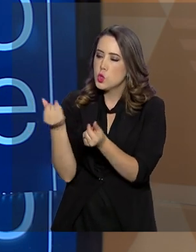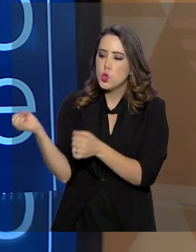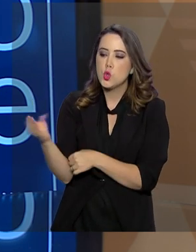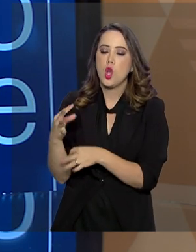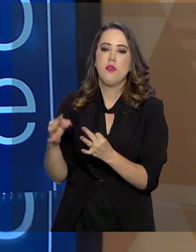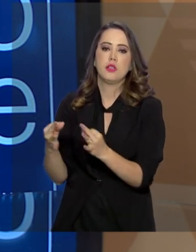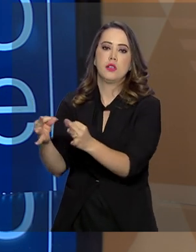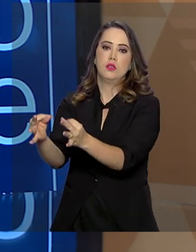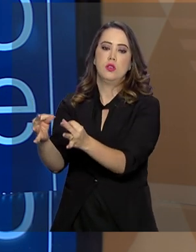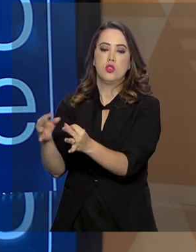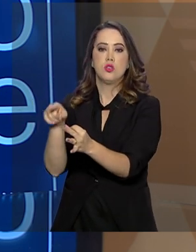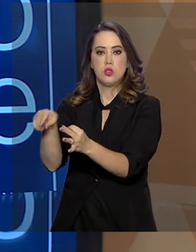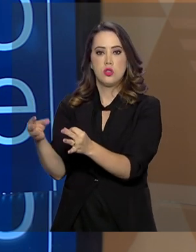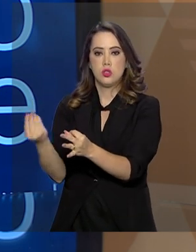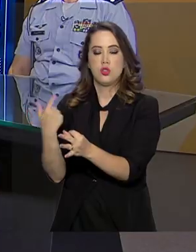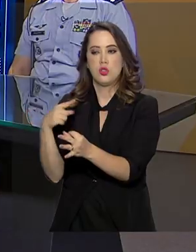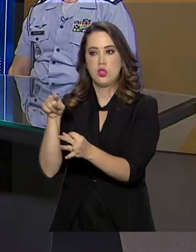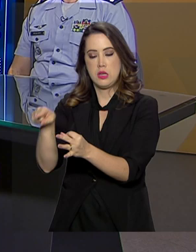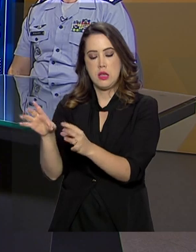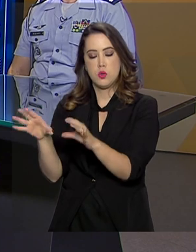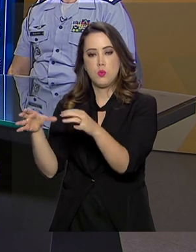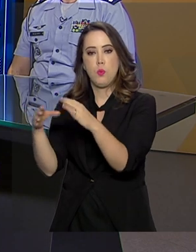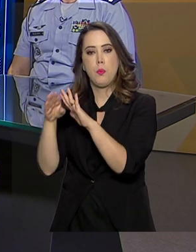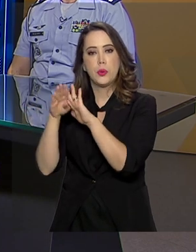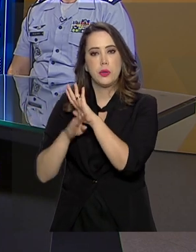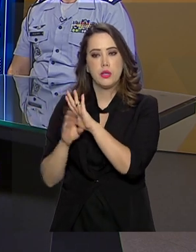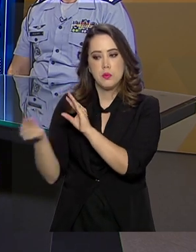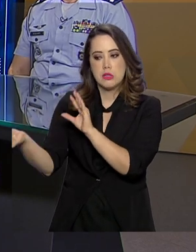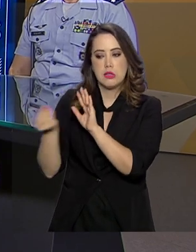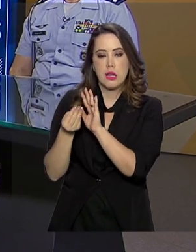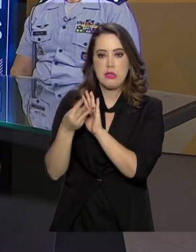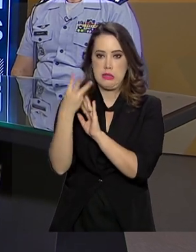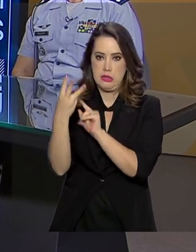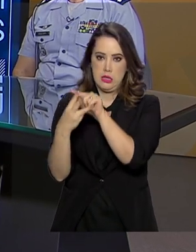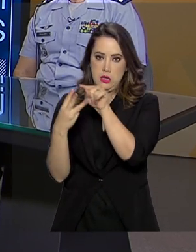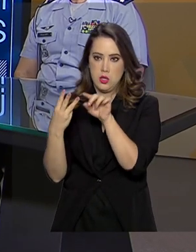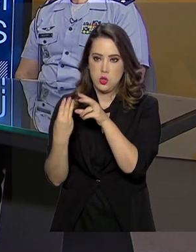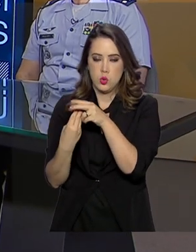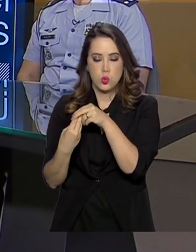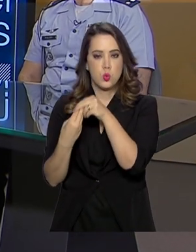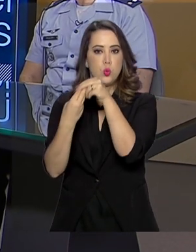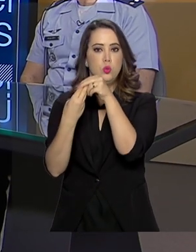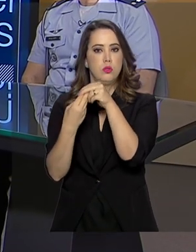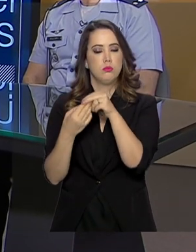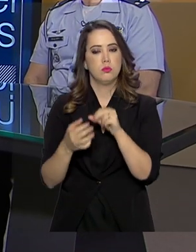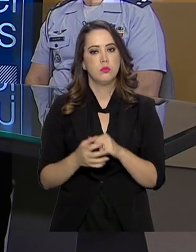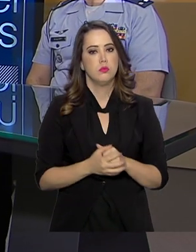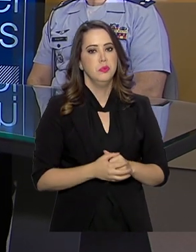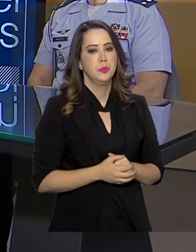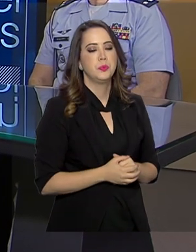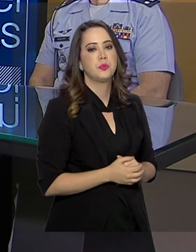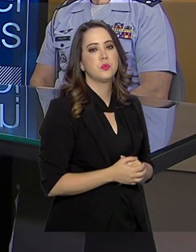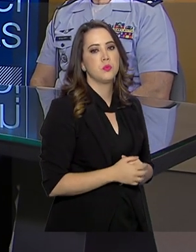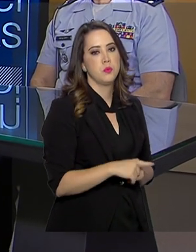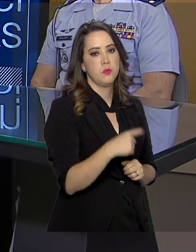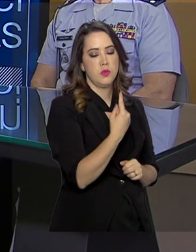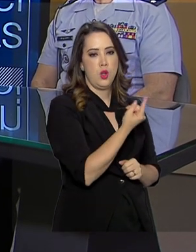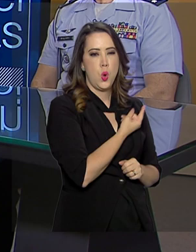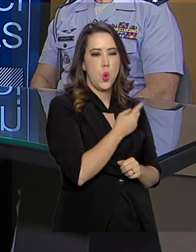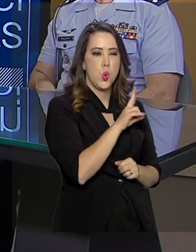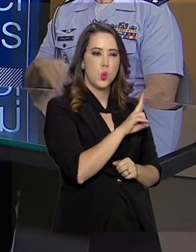O Fusion Center, ele traz as três coisas de uma vez só? Sim, sim. O Fusion Center é um nome,